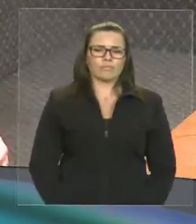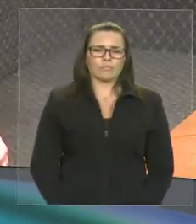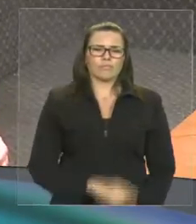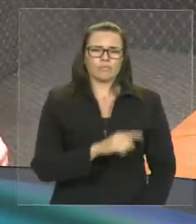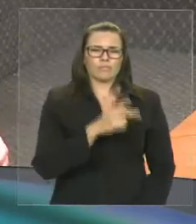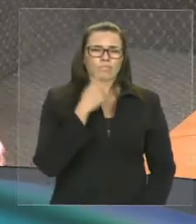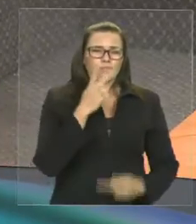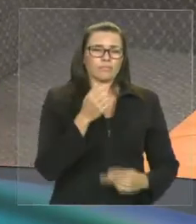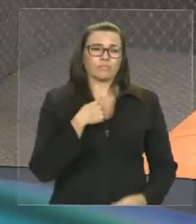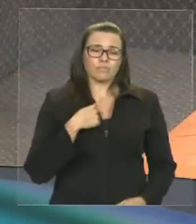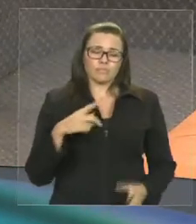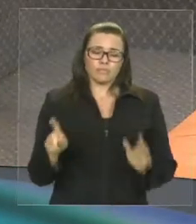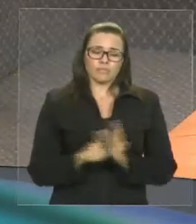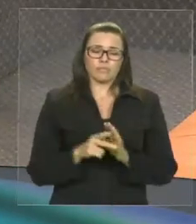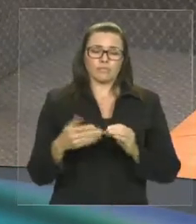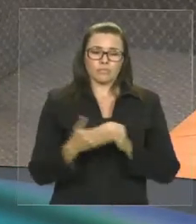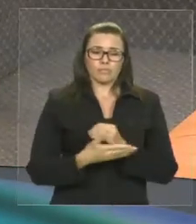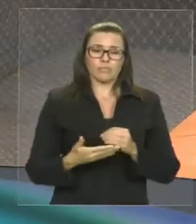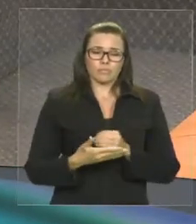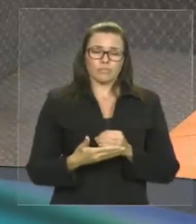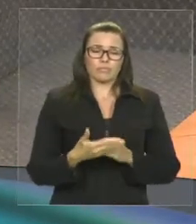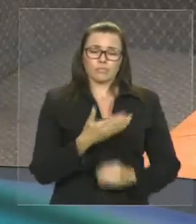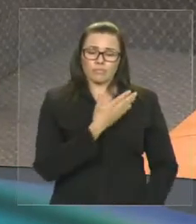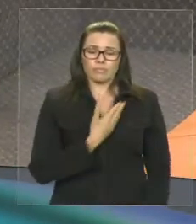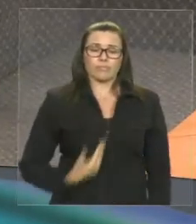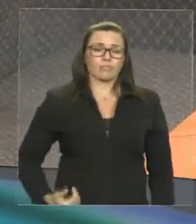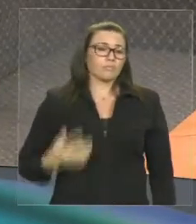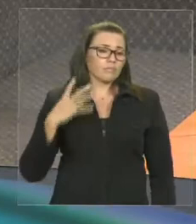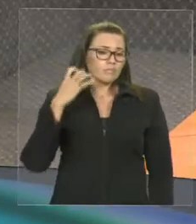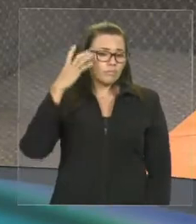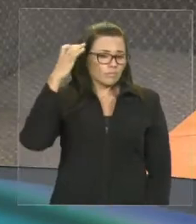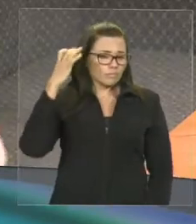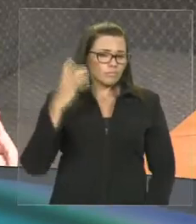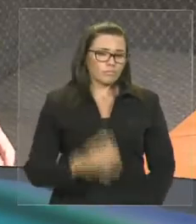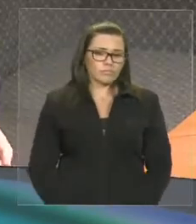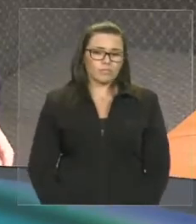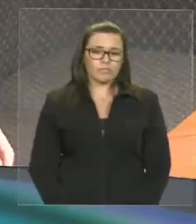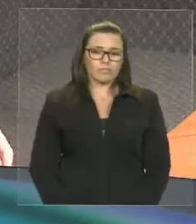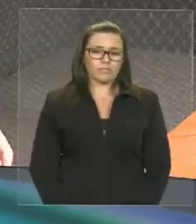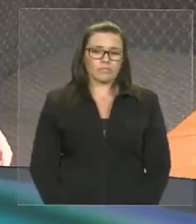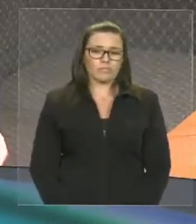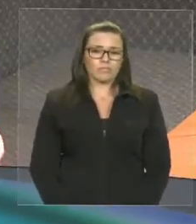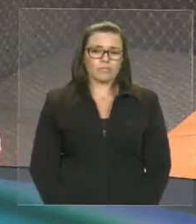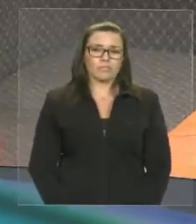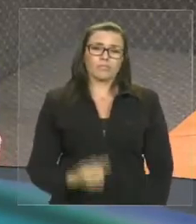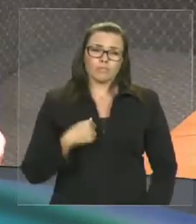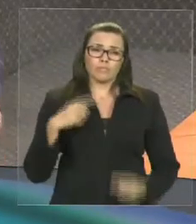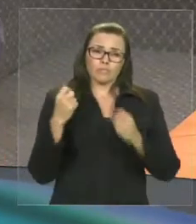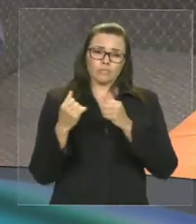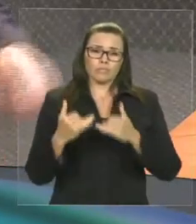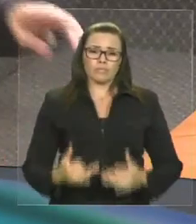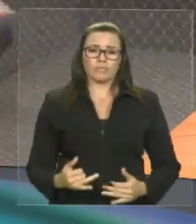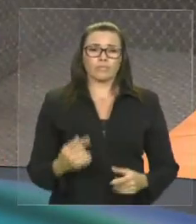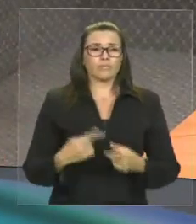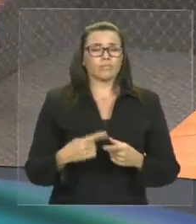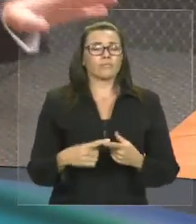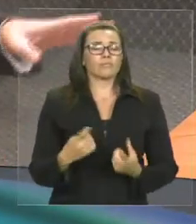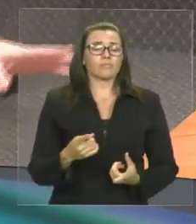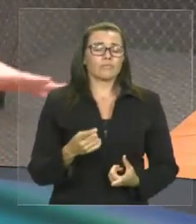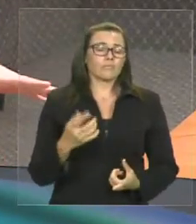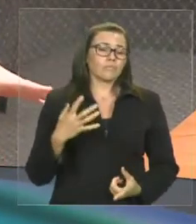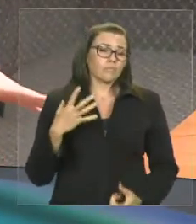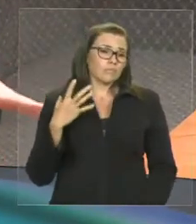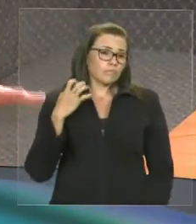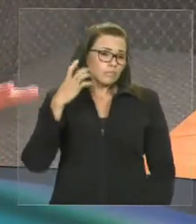governadora, e agora não sou mais, eu tenho duas justificativas. Primeiro, ela disse que estava se aposentando. Deixou um caminho livre não só para mim, mas como para